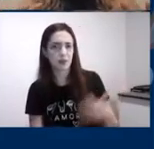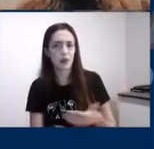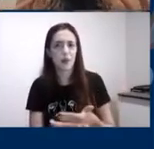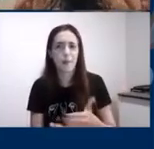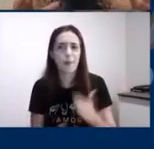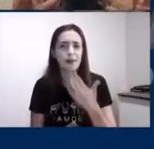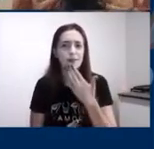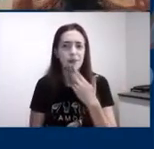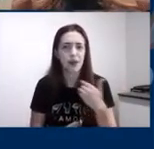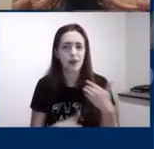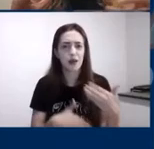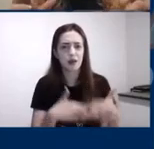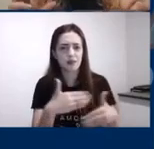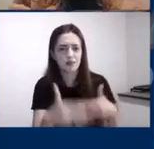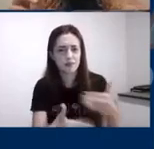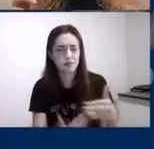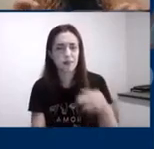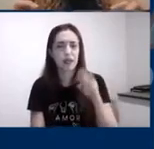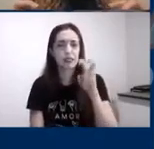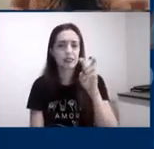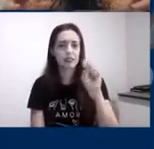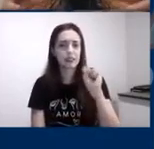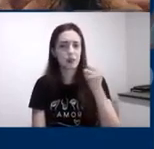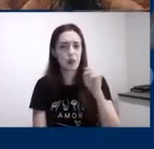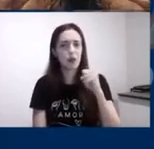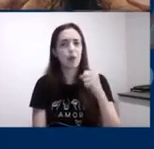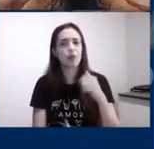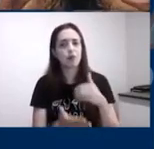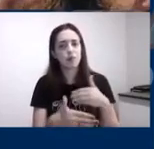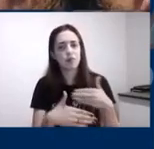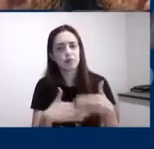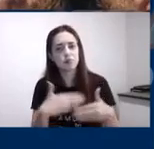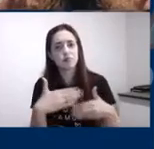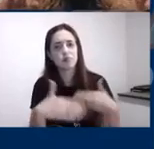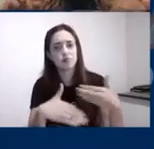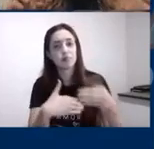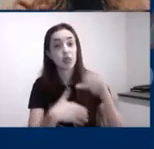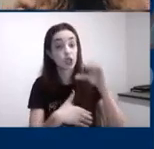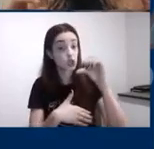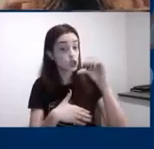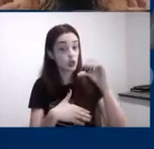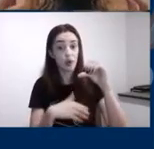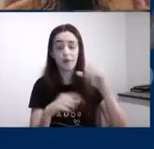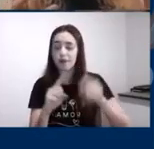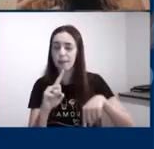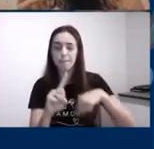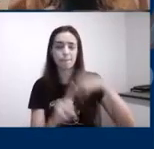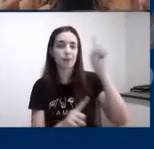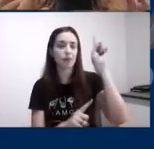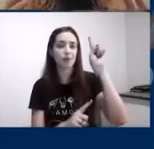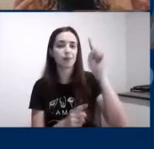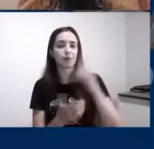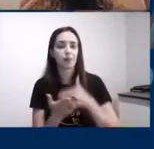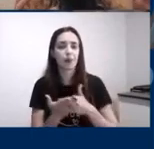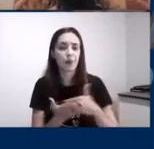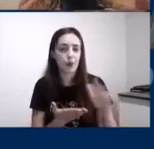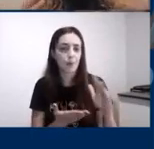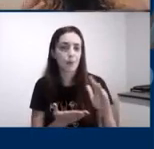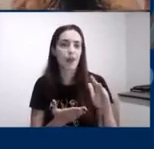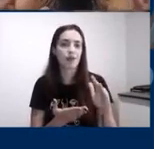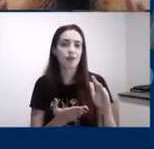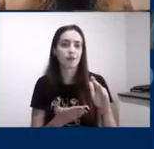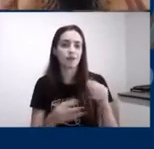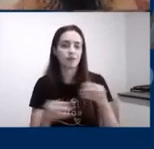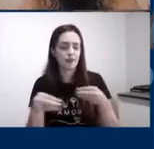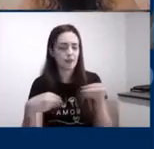anos esse controle inibitório se torna um pouco mais intenso memória operacional eu começo a poder ter aquele joguinho de cintura se não está dando